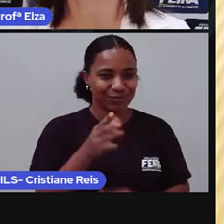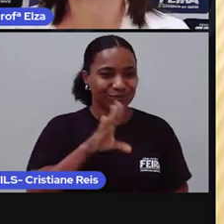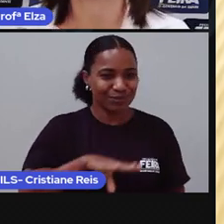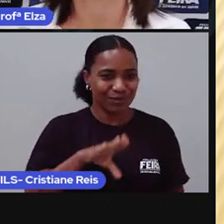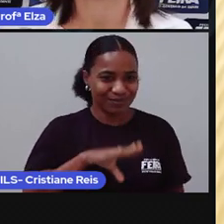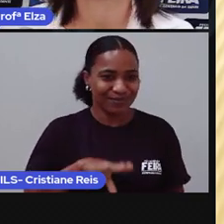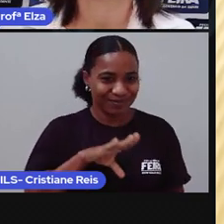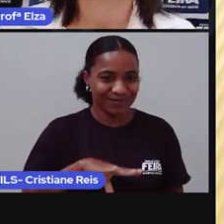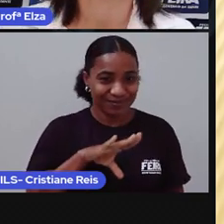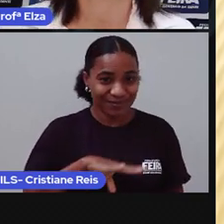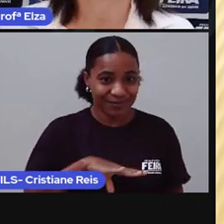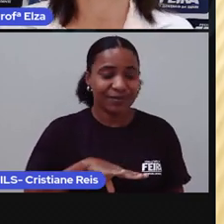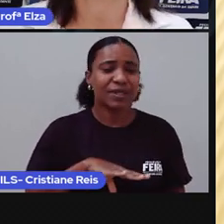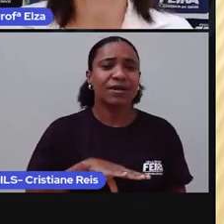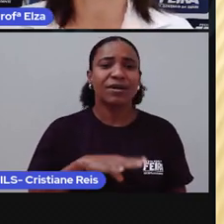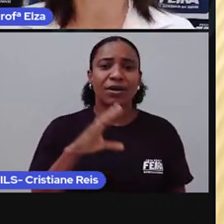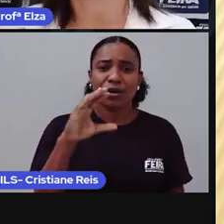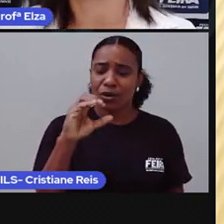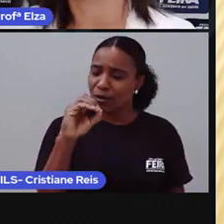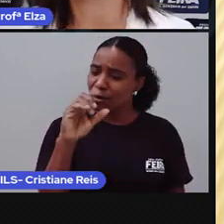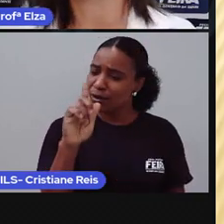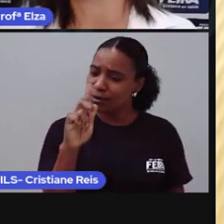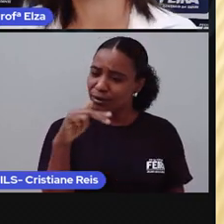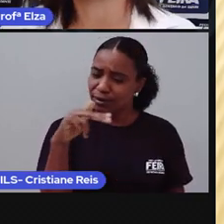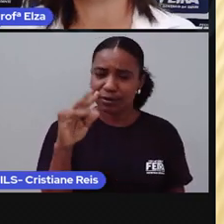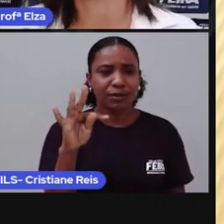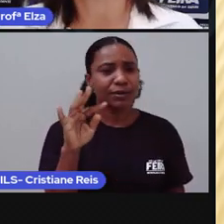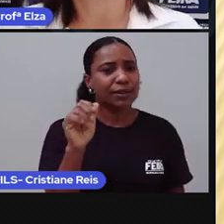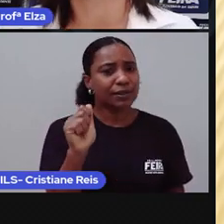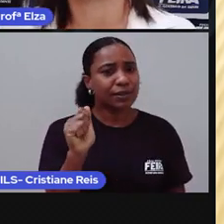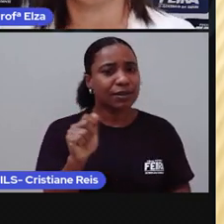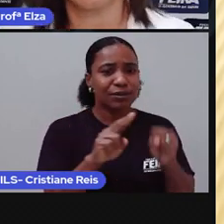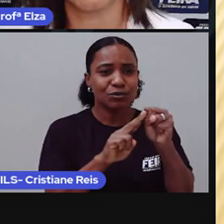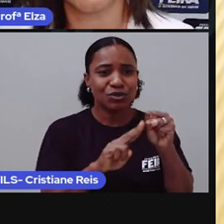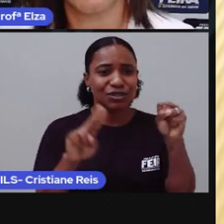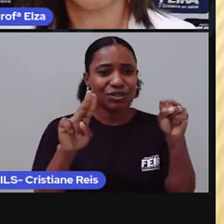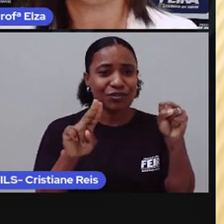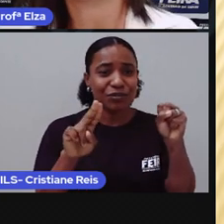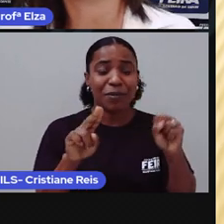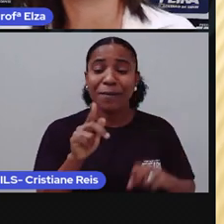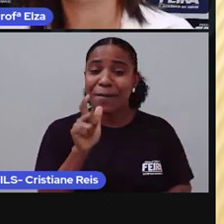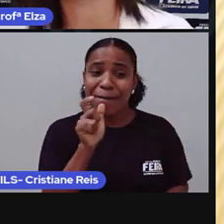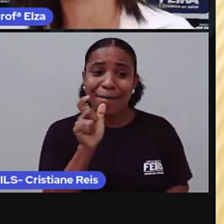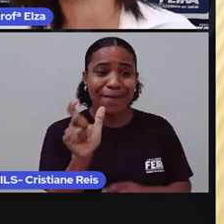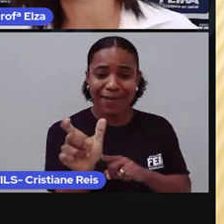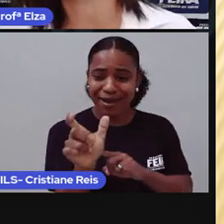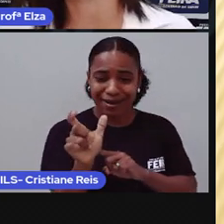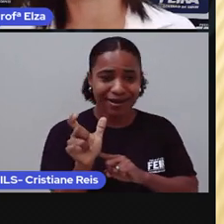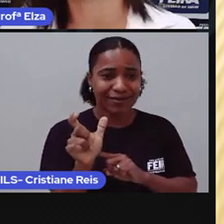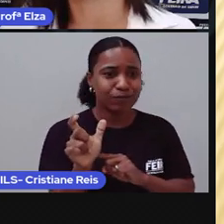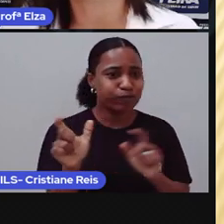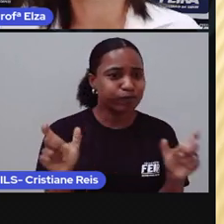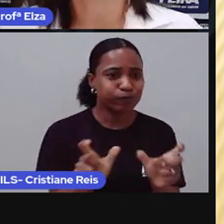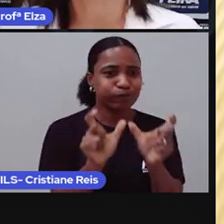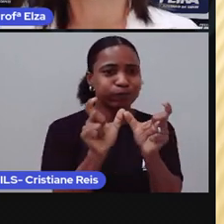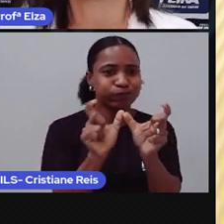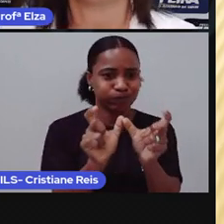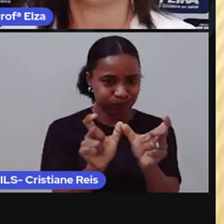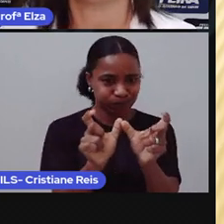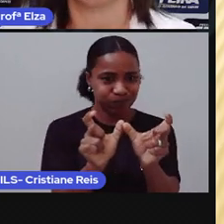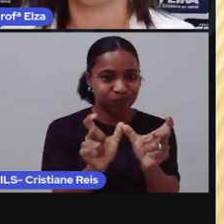substantivo que denomina as palavras que nasceram juntas. E, por isso, apresentam